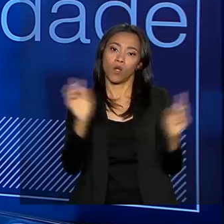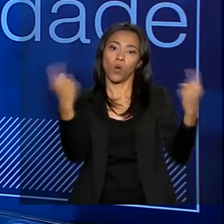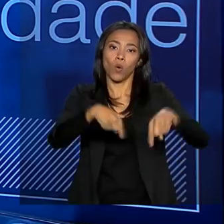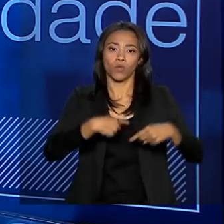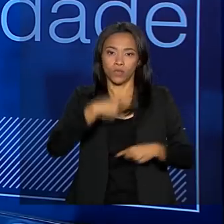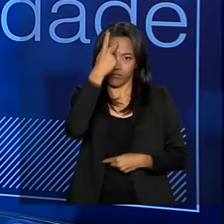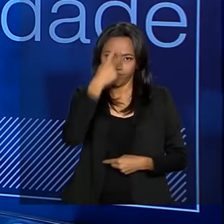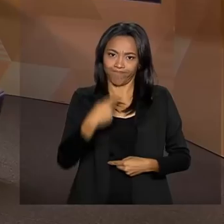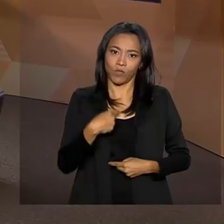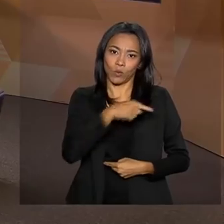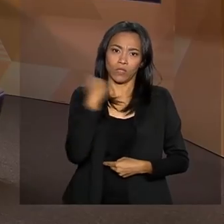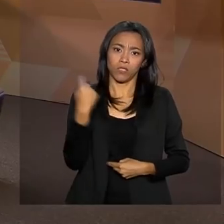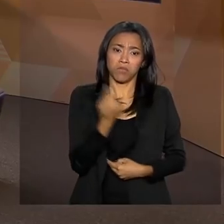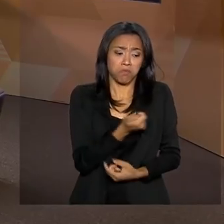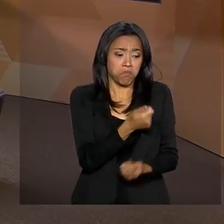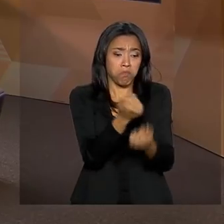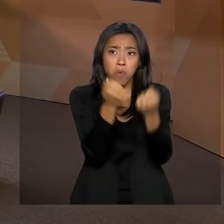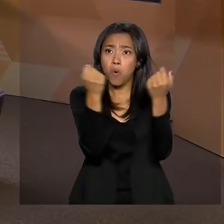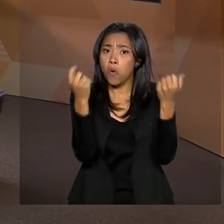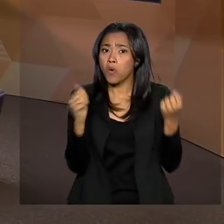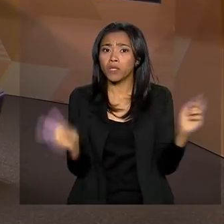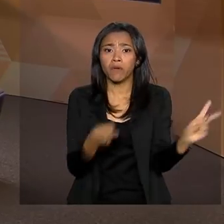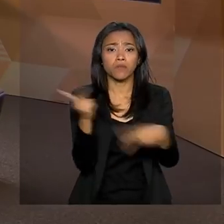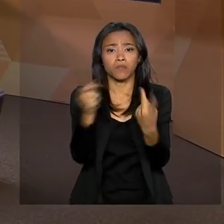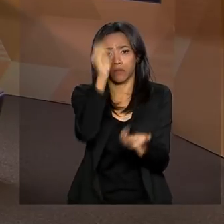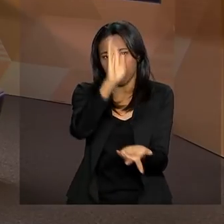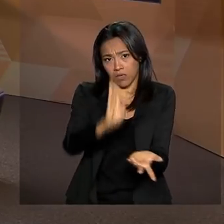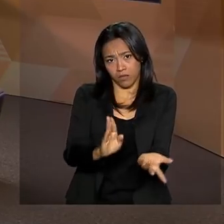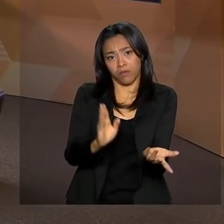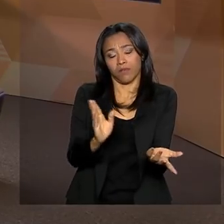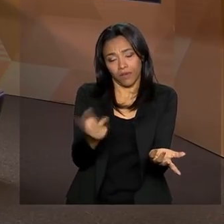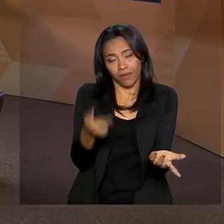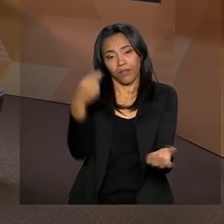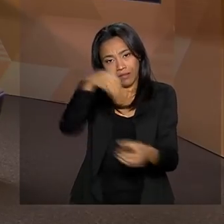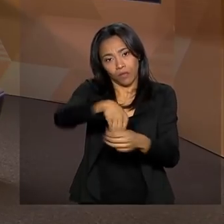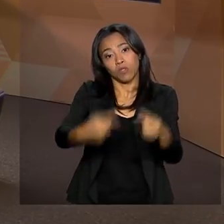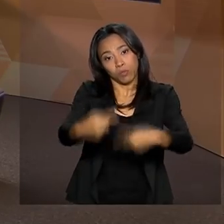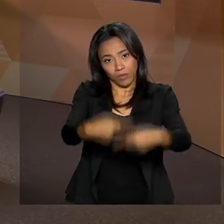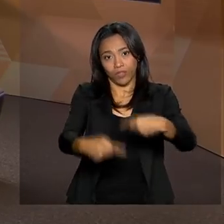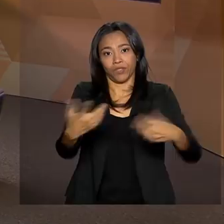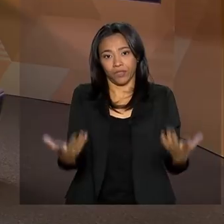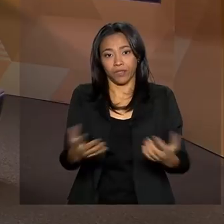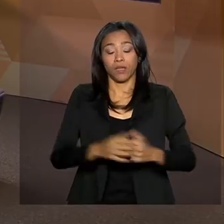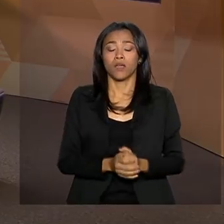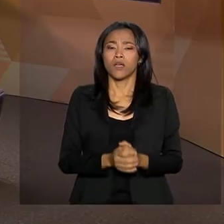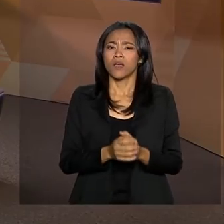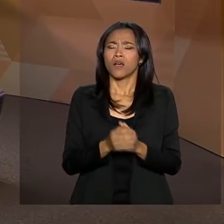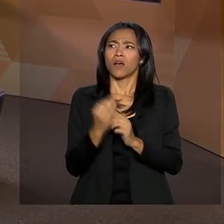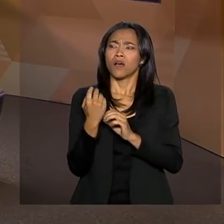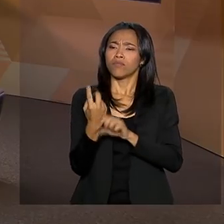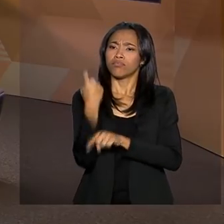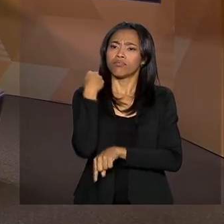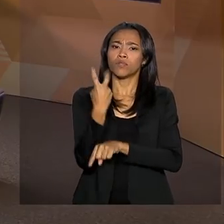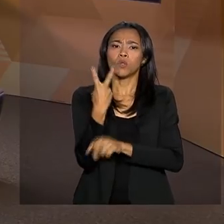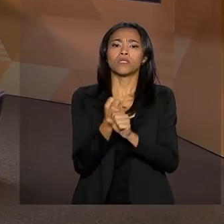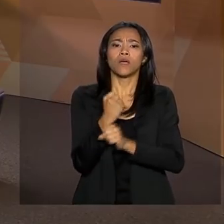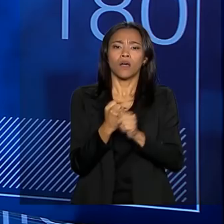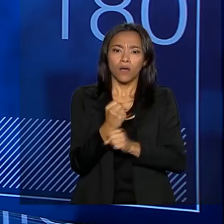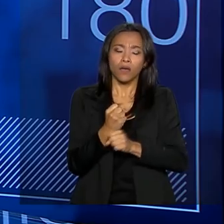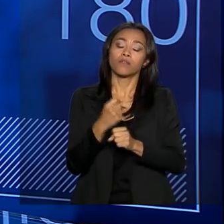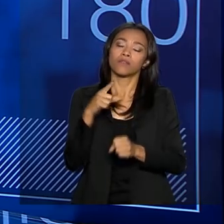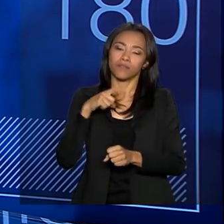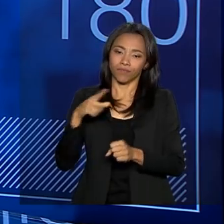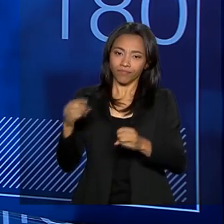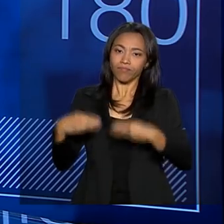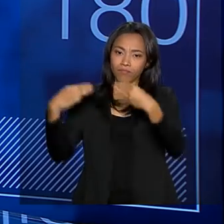muita pouca coisa no Brasil com relação ao tema, em forma de políticas públicas. Nos últimos dois anos, a gente tinha no Ministério da Saúde